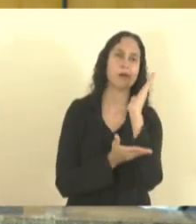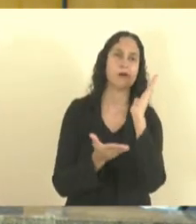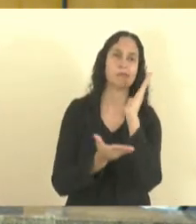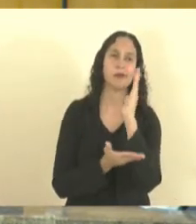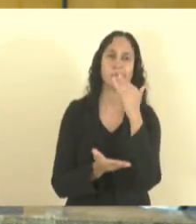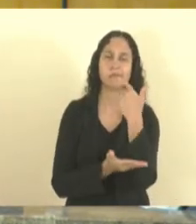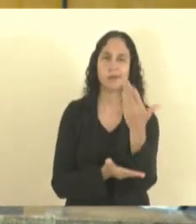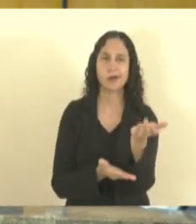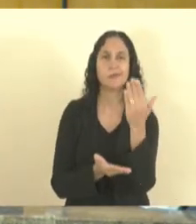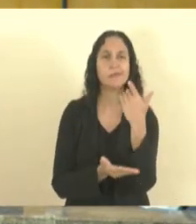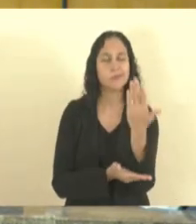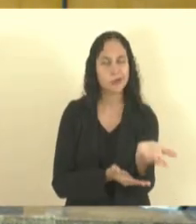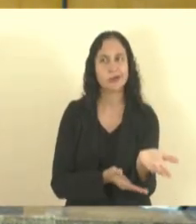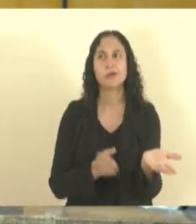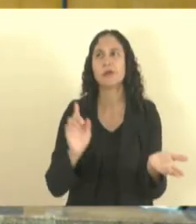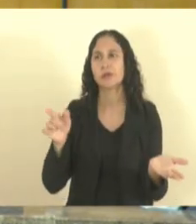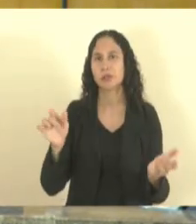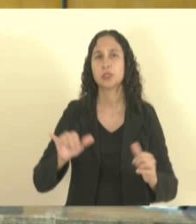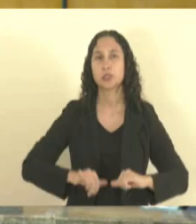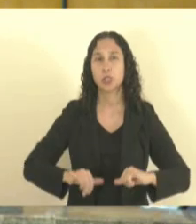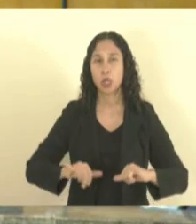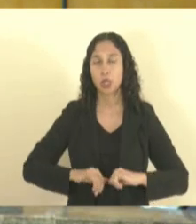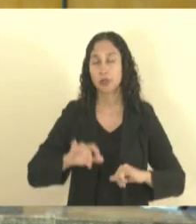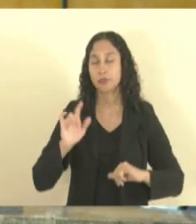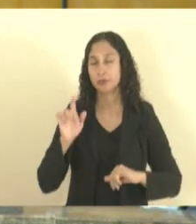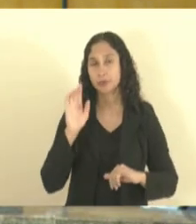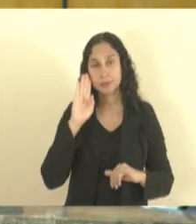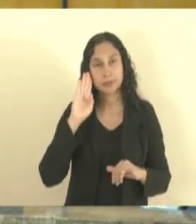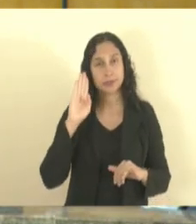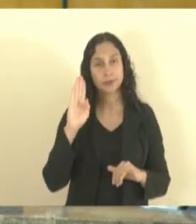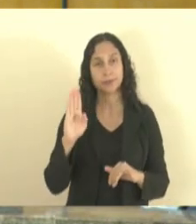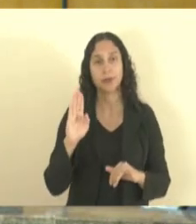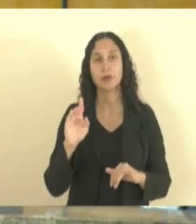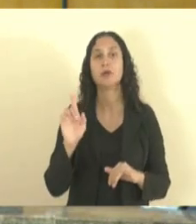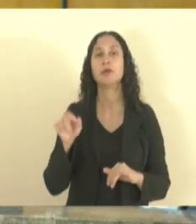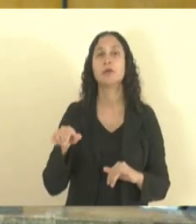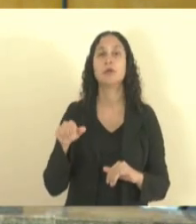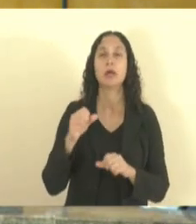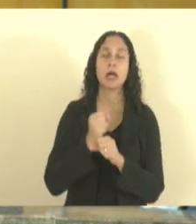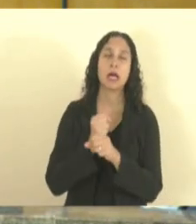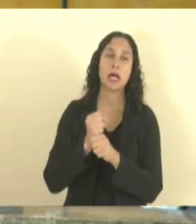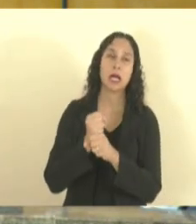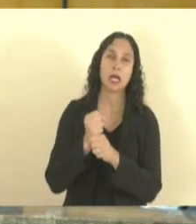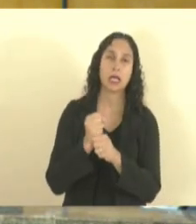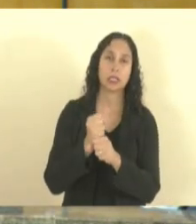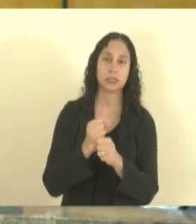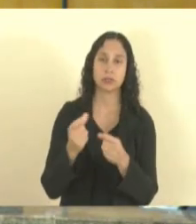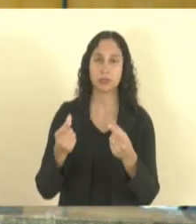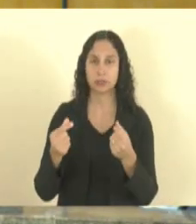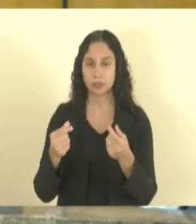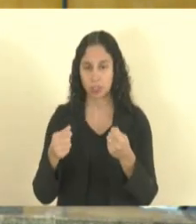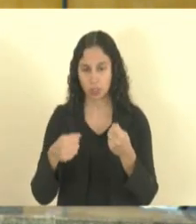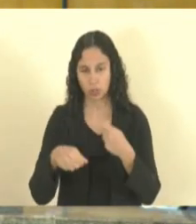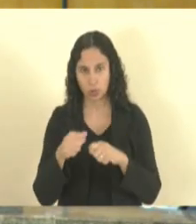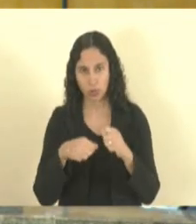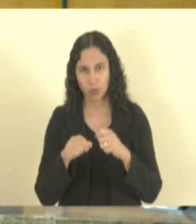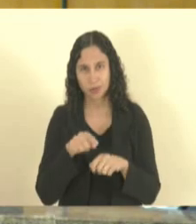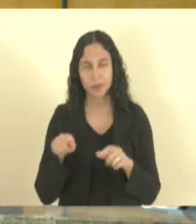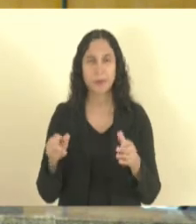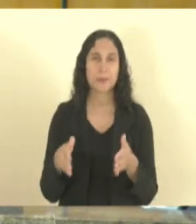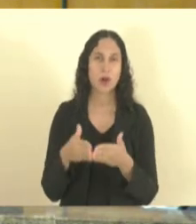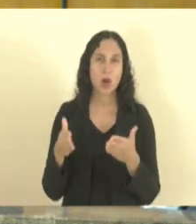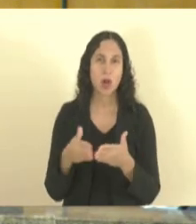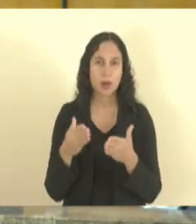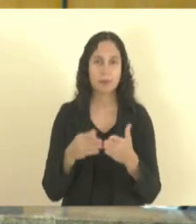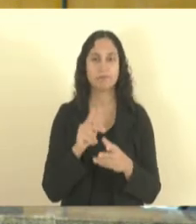colocado ali pasto em especial para a criação de gado e isso fez com que por muito tempo a economia dessa região fosse uma economia muito pobre